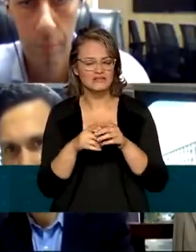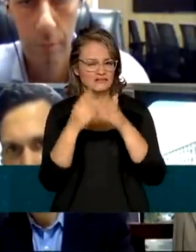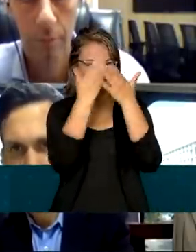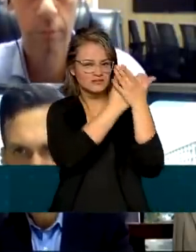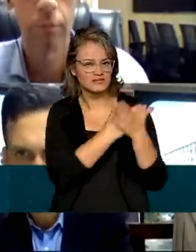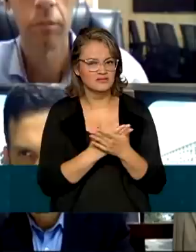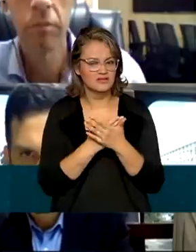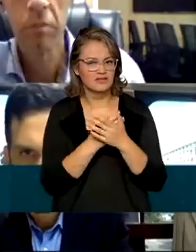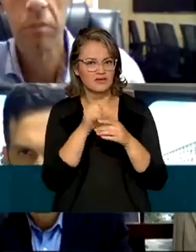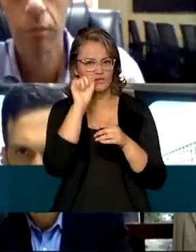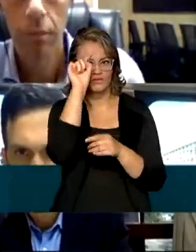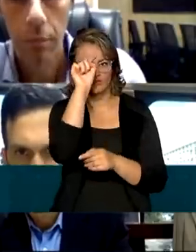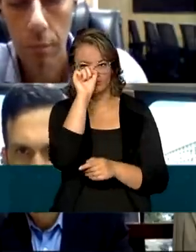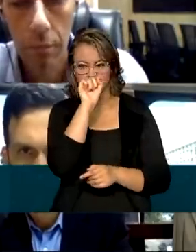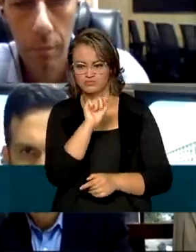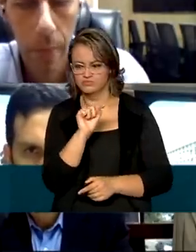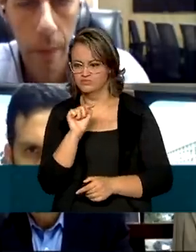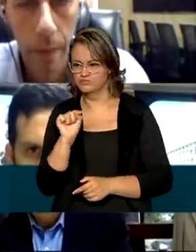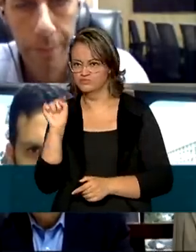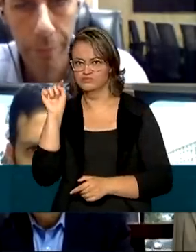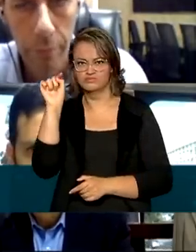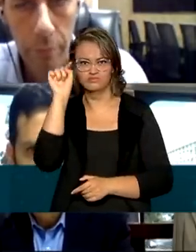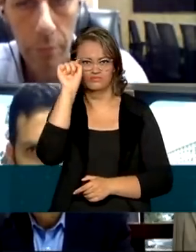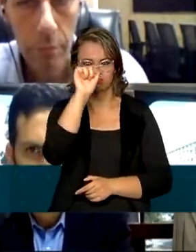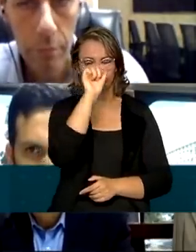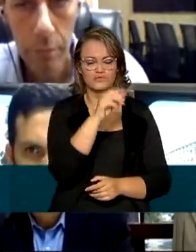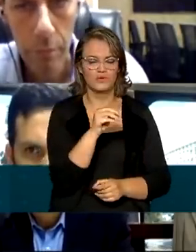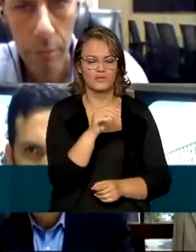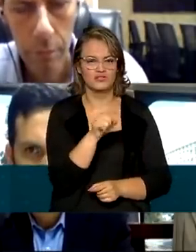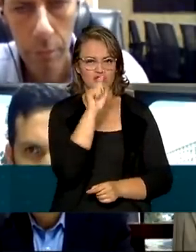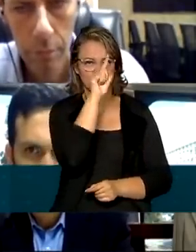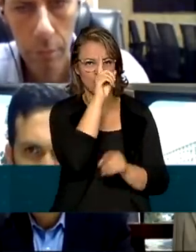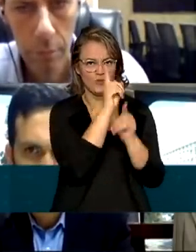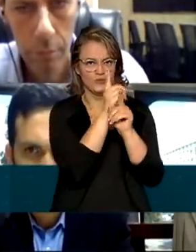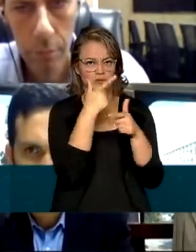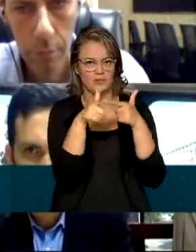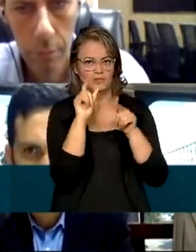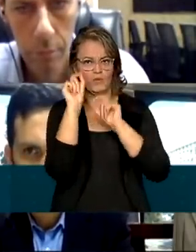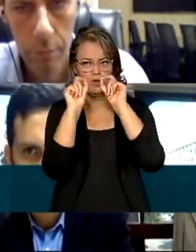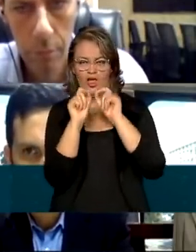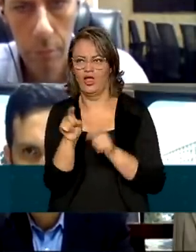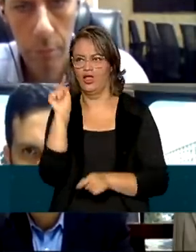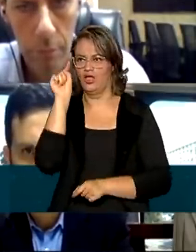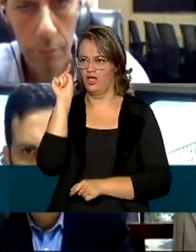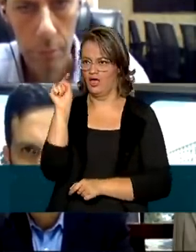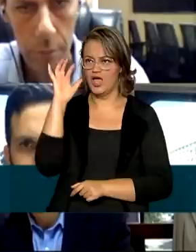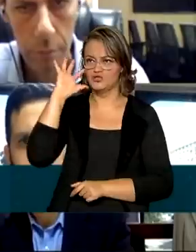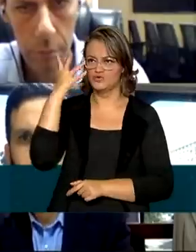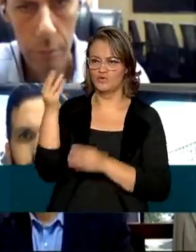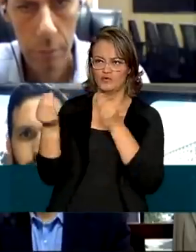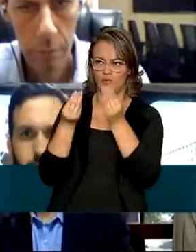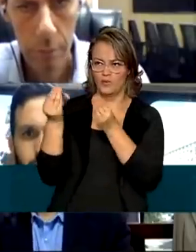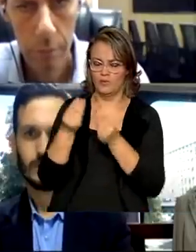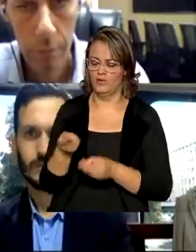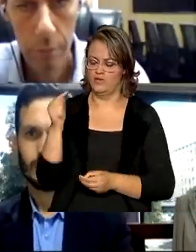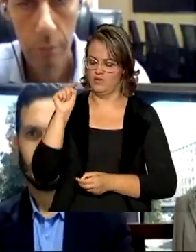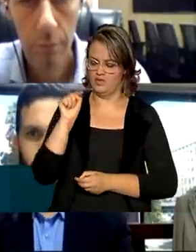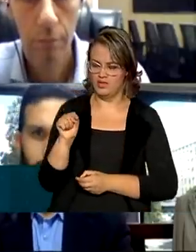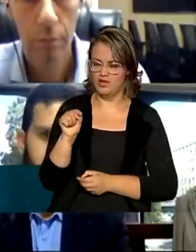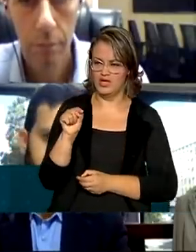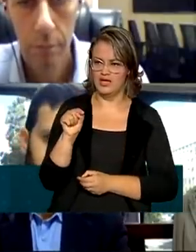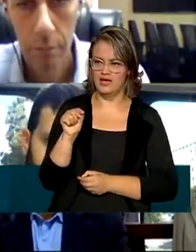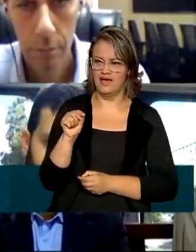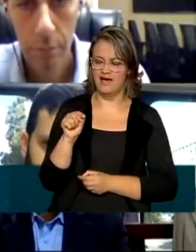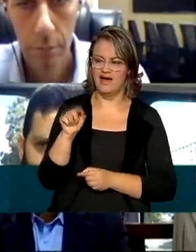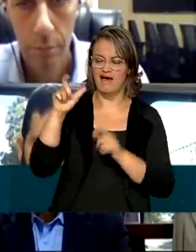no planejamento do Ministério da Infraestrutura. A gente tem diagnóstico, a gente tem solução de problema e a gente tem